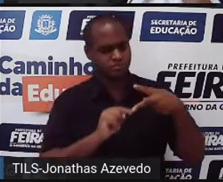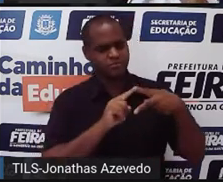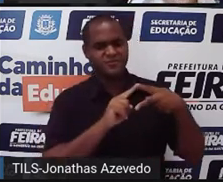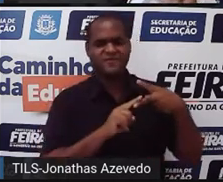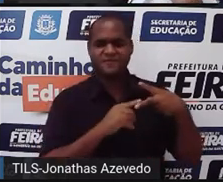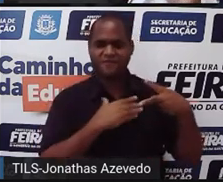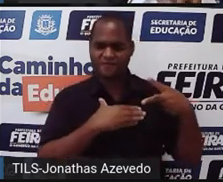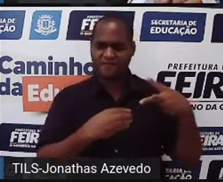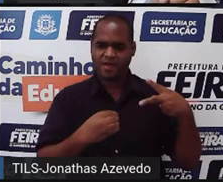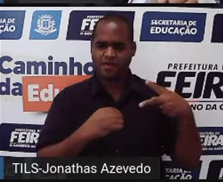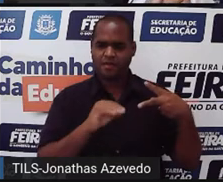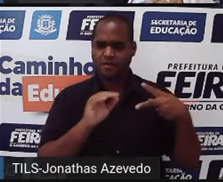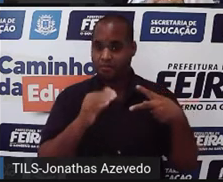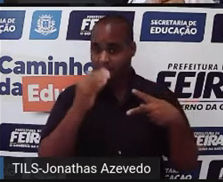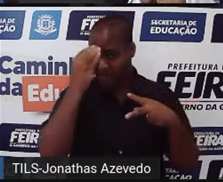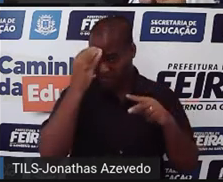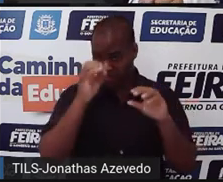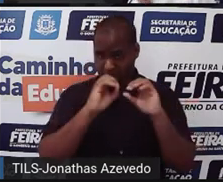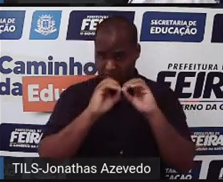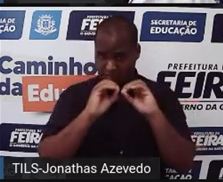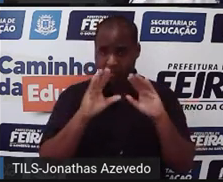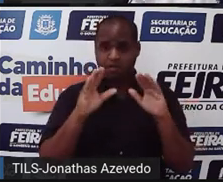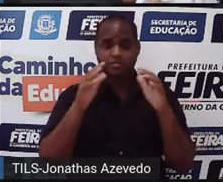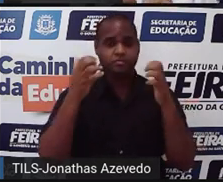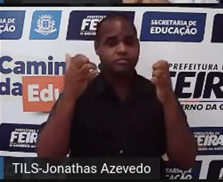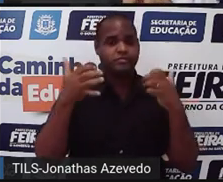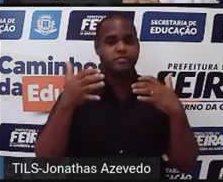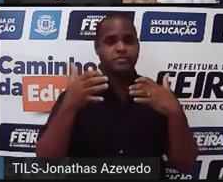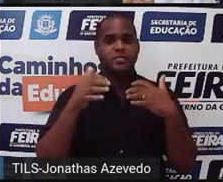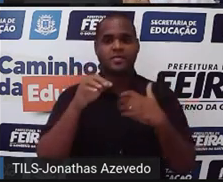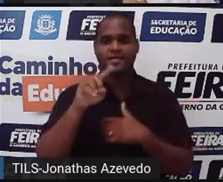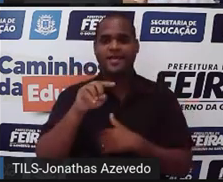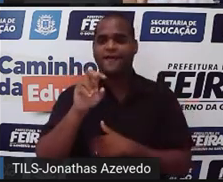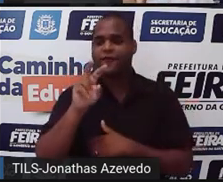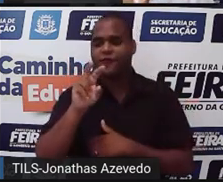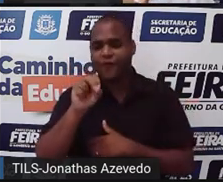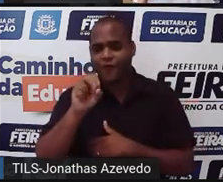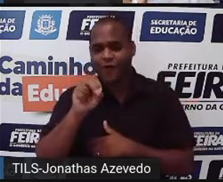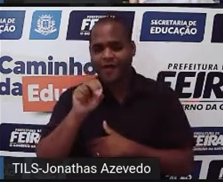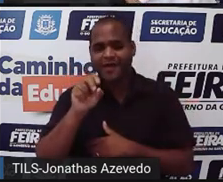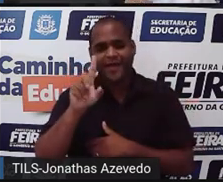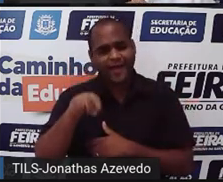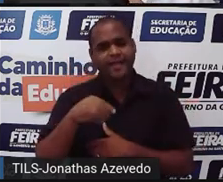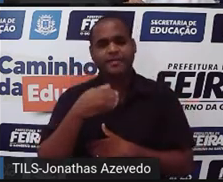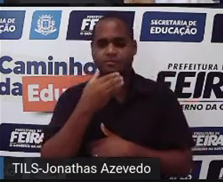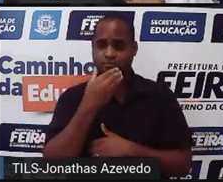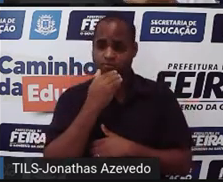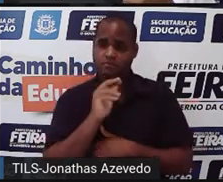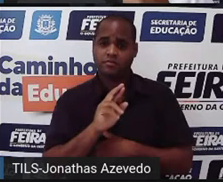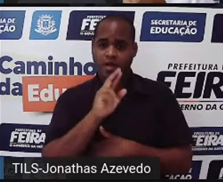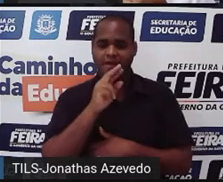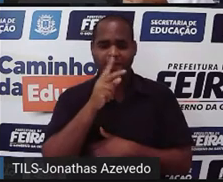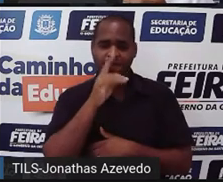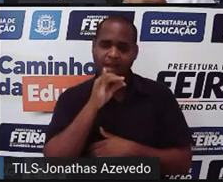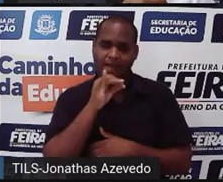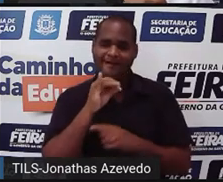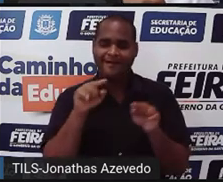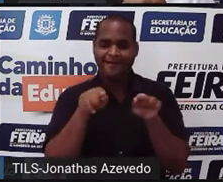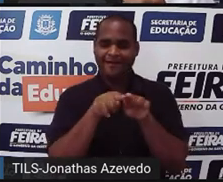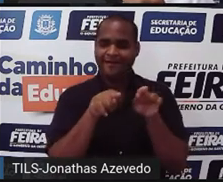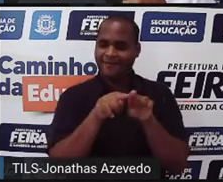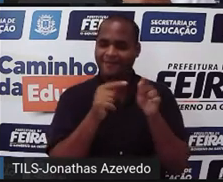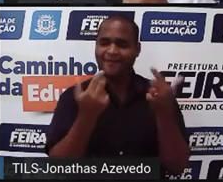a magia da interpretação. Ó. O avô, ele também é pai, concorda?